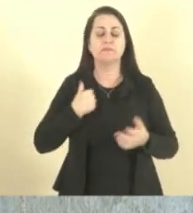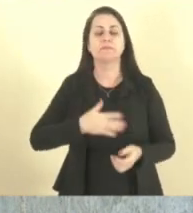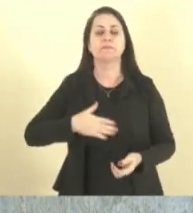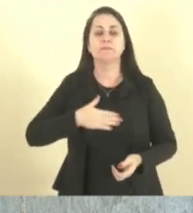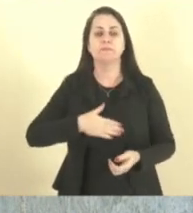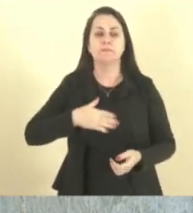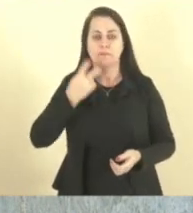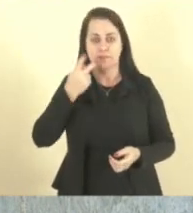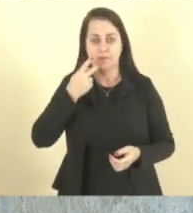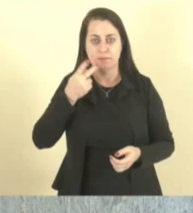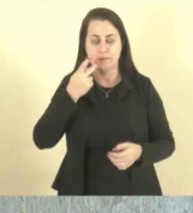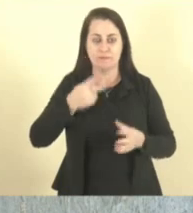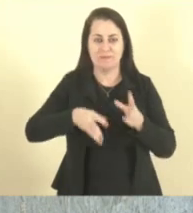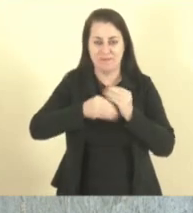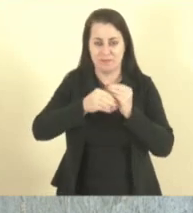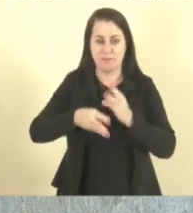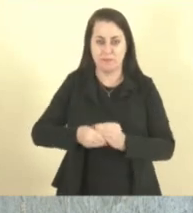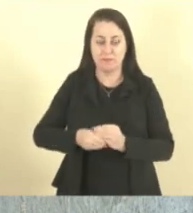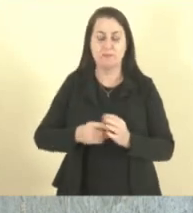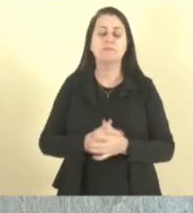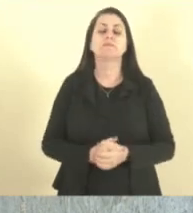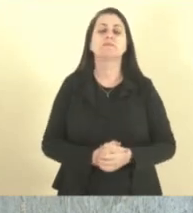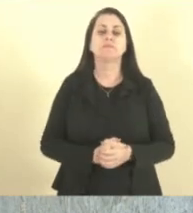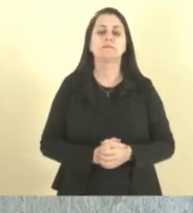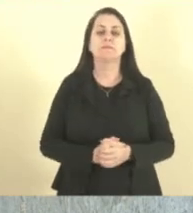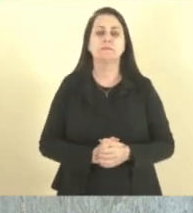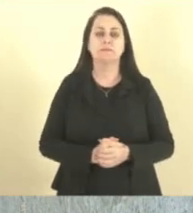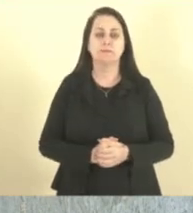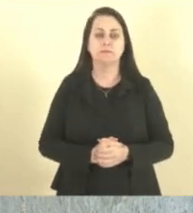falar as emendas, apresentar as emendas.